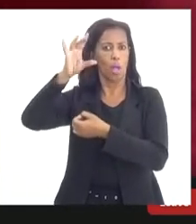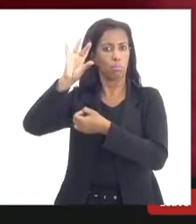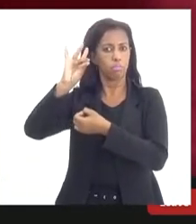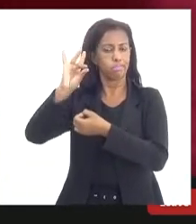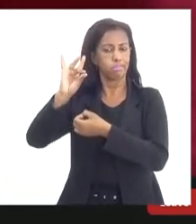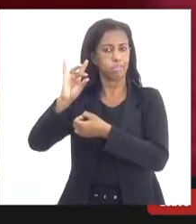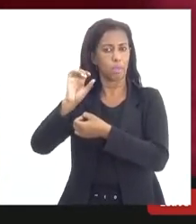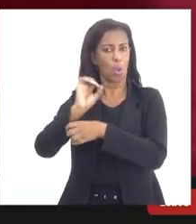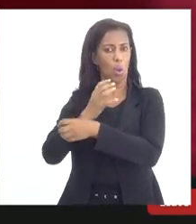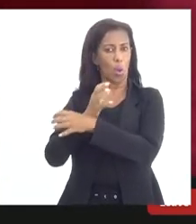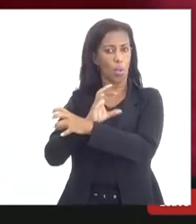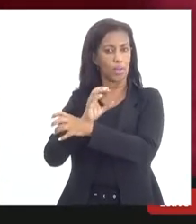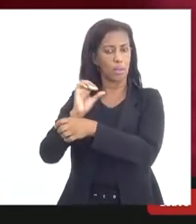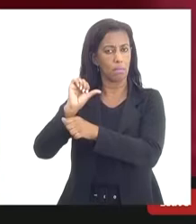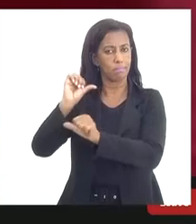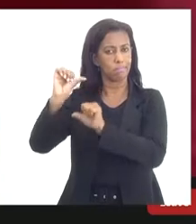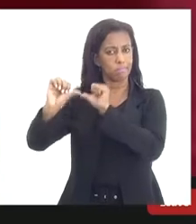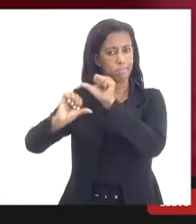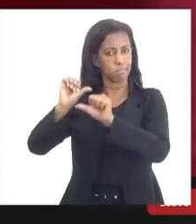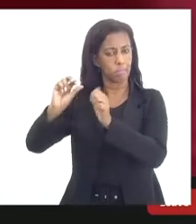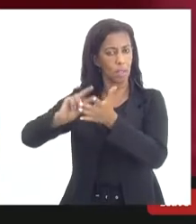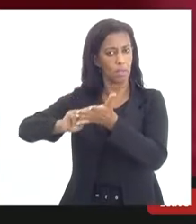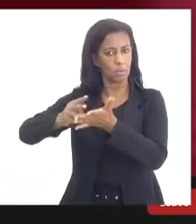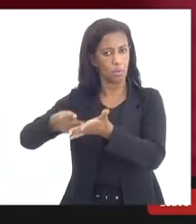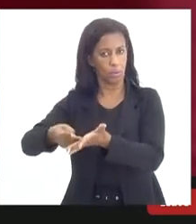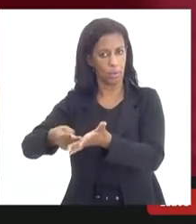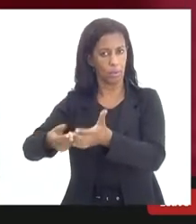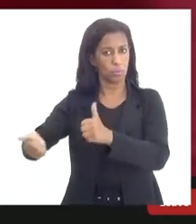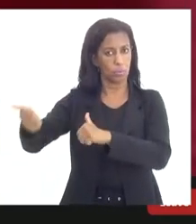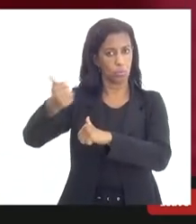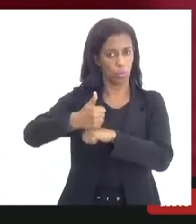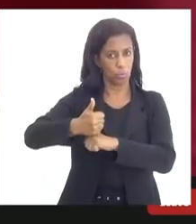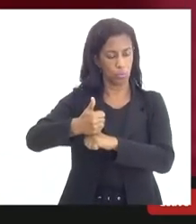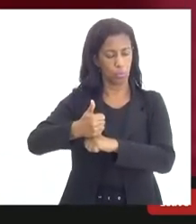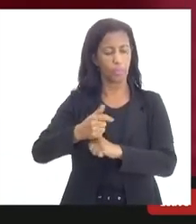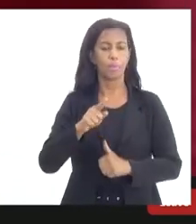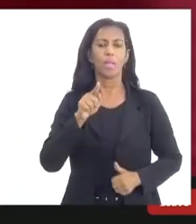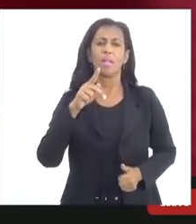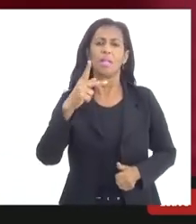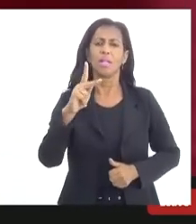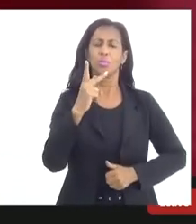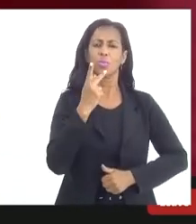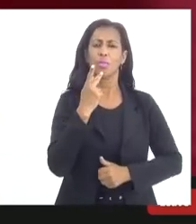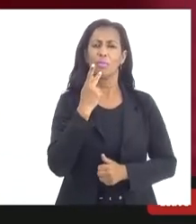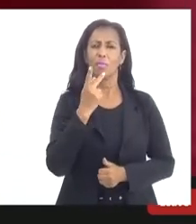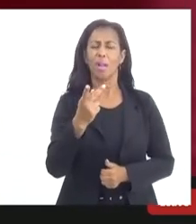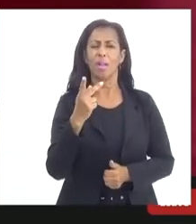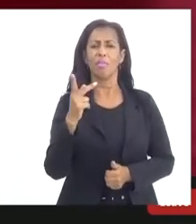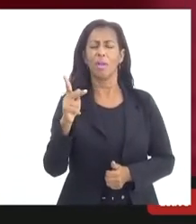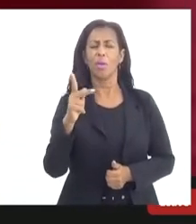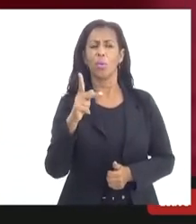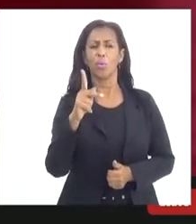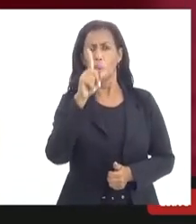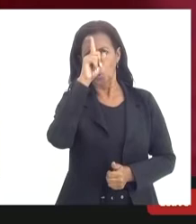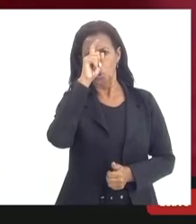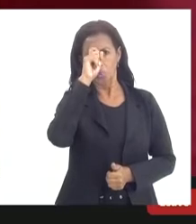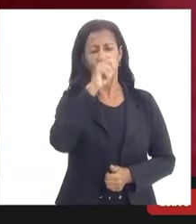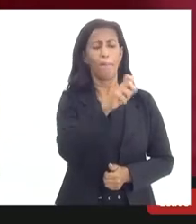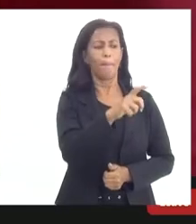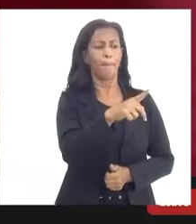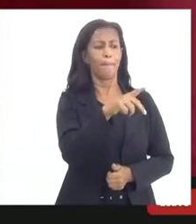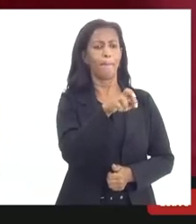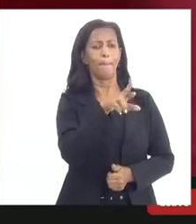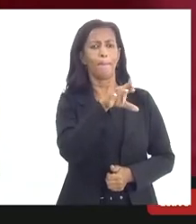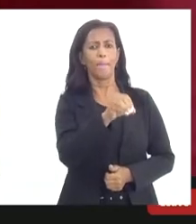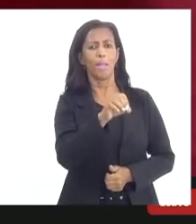sua última fala a sogra falou da questão do hospital Pedro Ernesto mas nessa